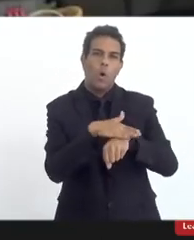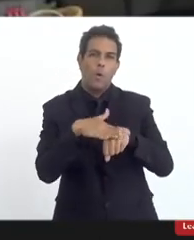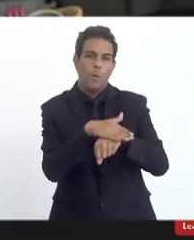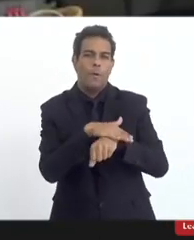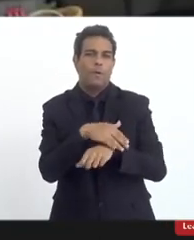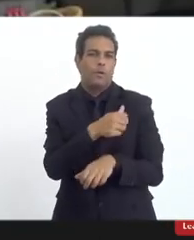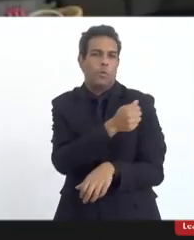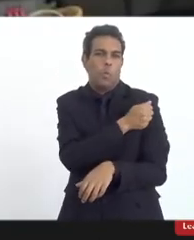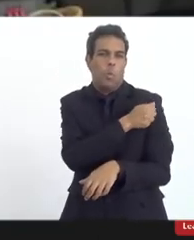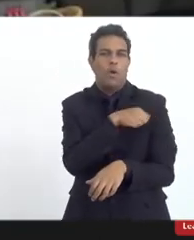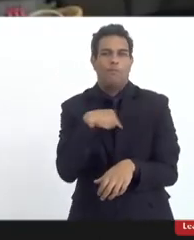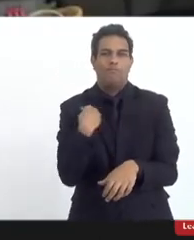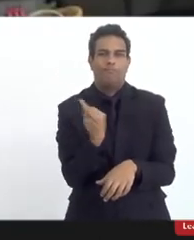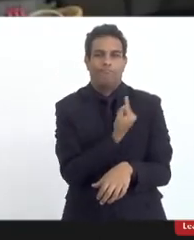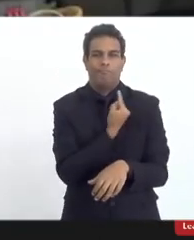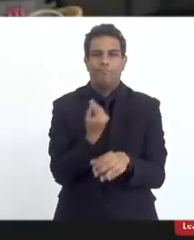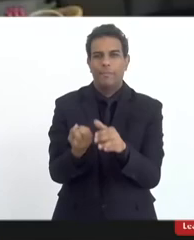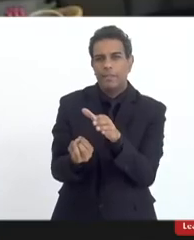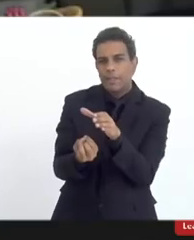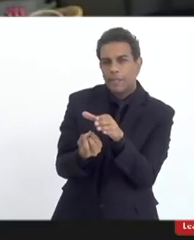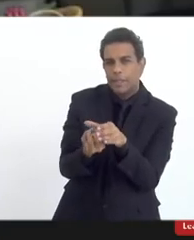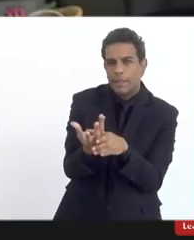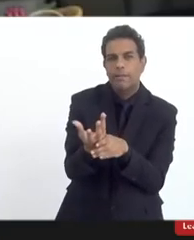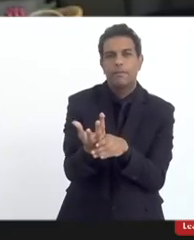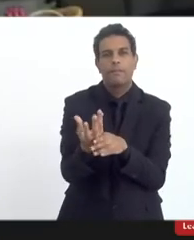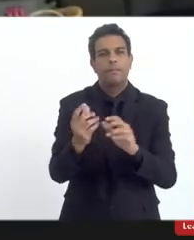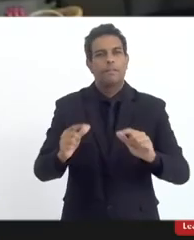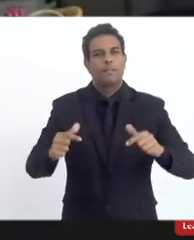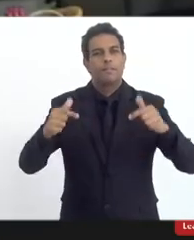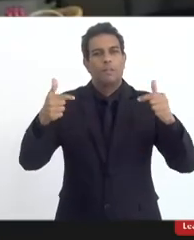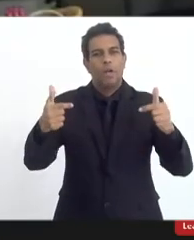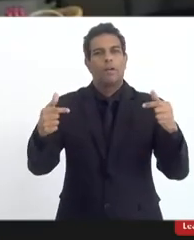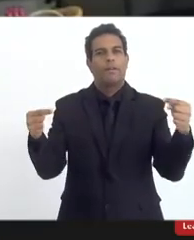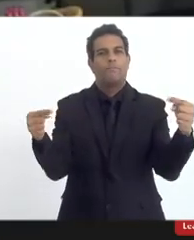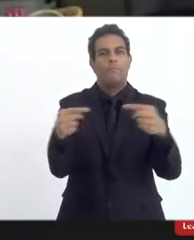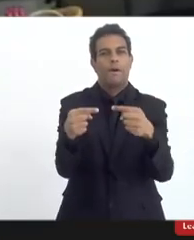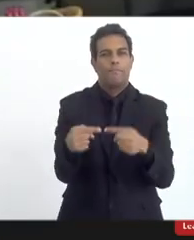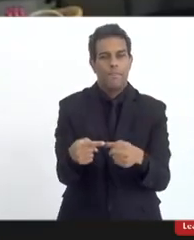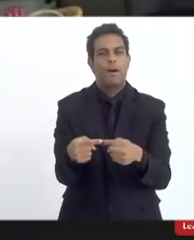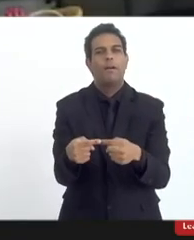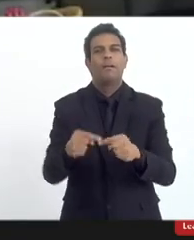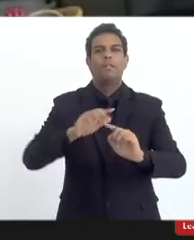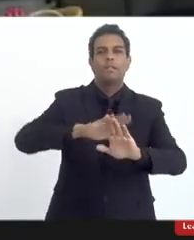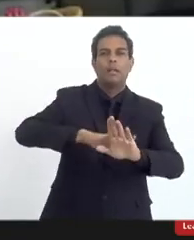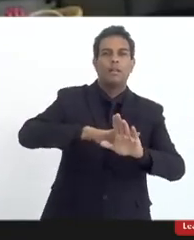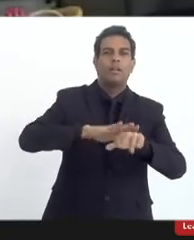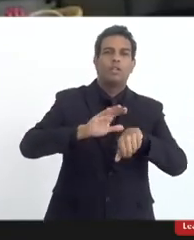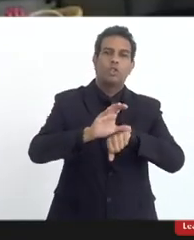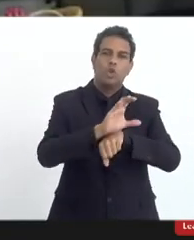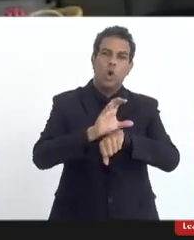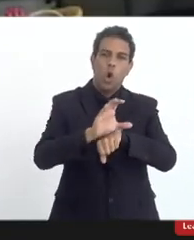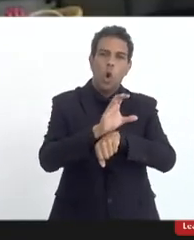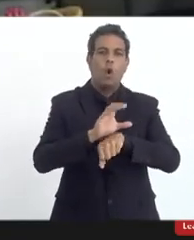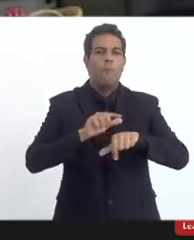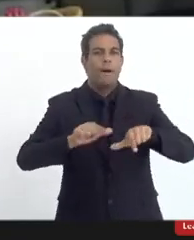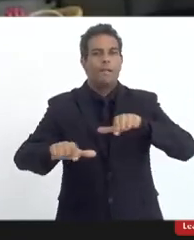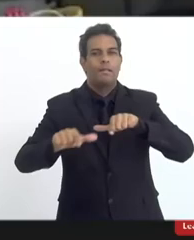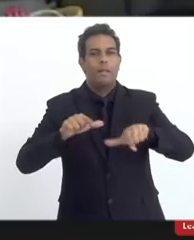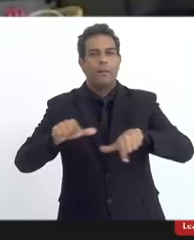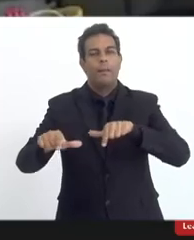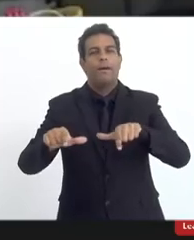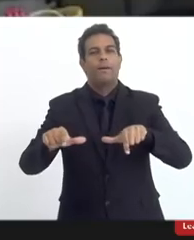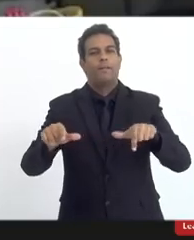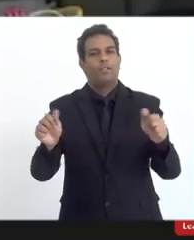e nós criamos ações isso não só aqui existe uma comissão que trabalha com essa